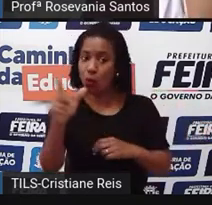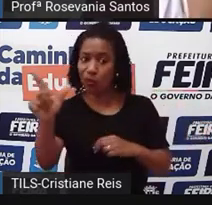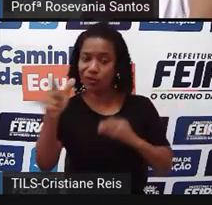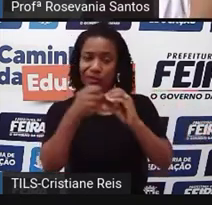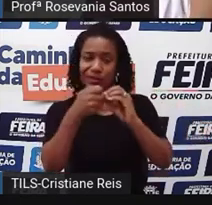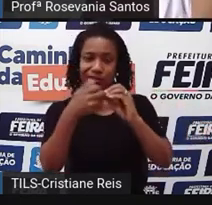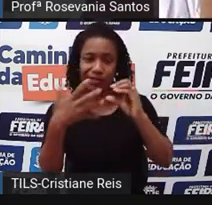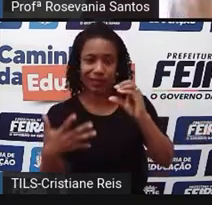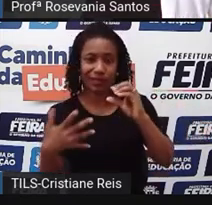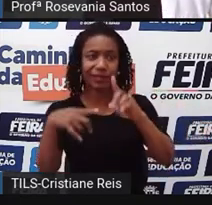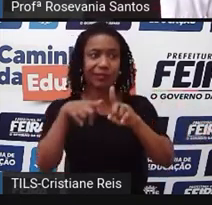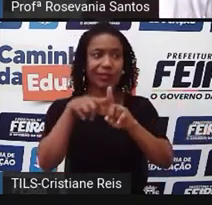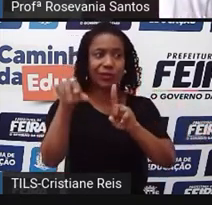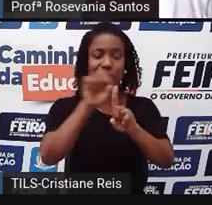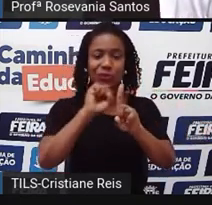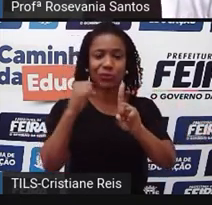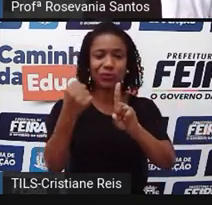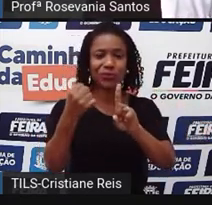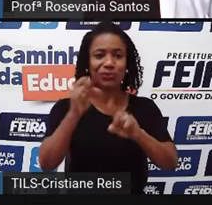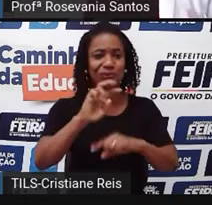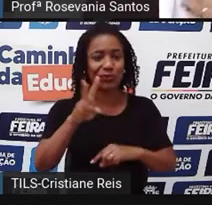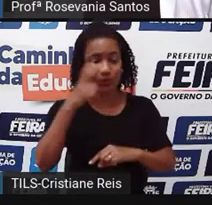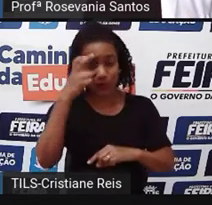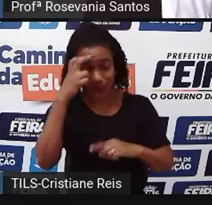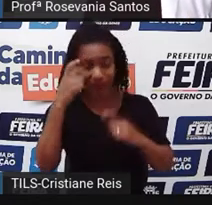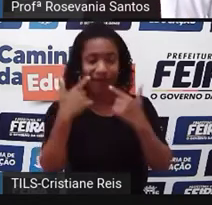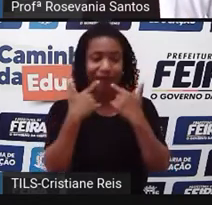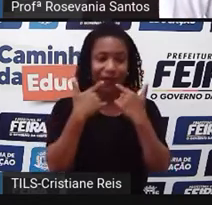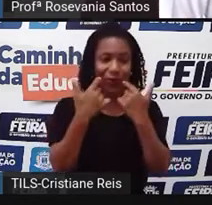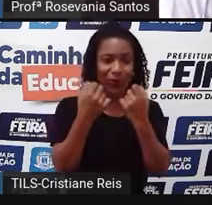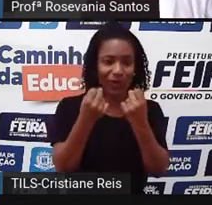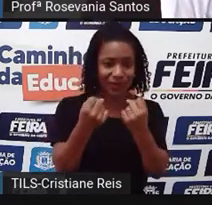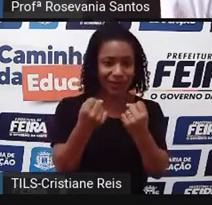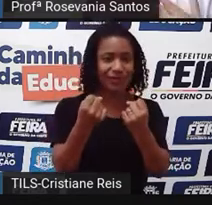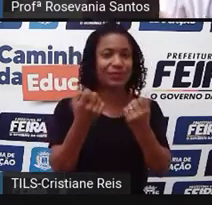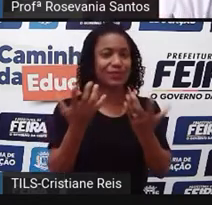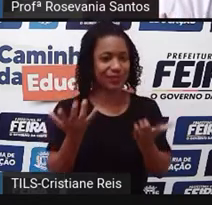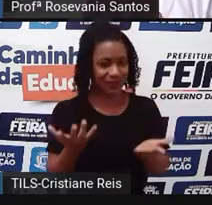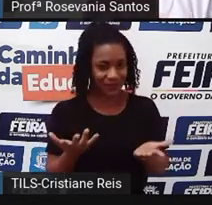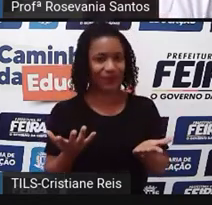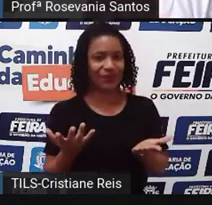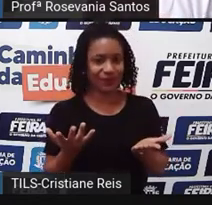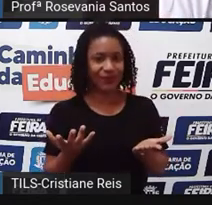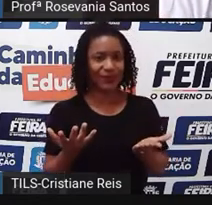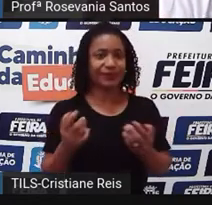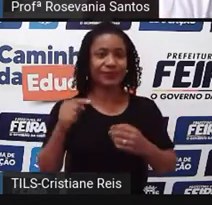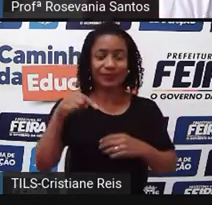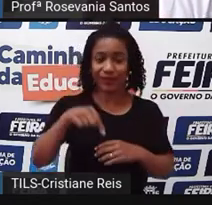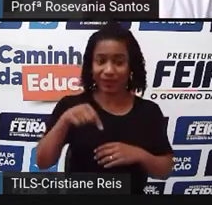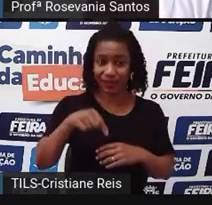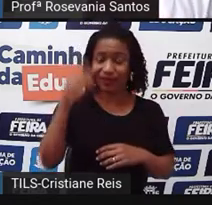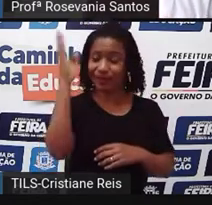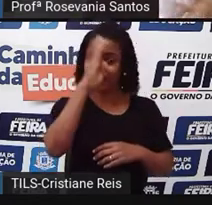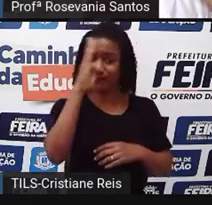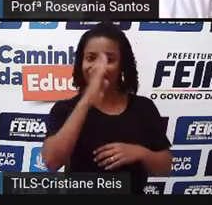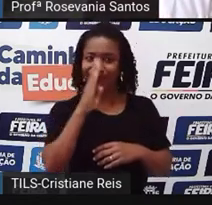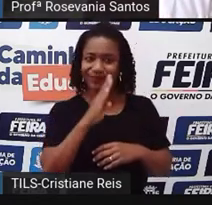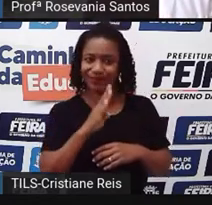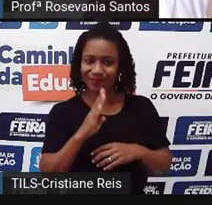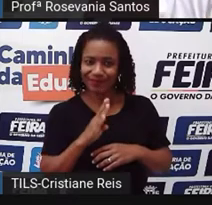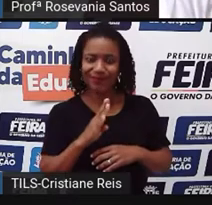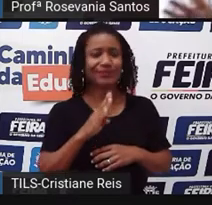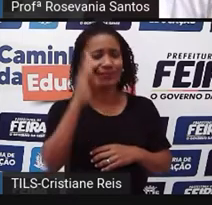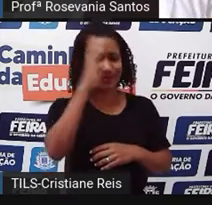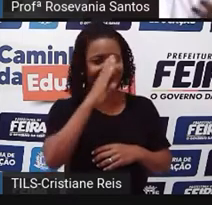socioculturais. Então, os aspectos linguísticos, no caso da gente, aqui o Brasil, né? Que é